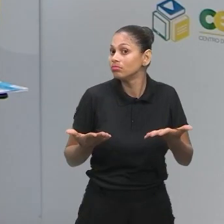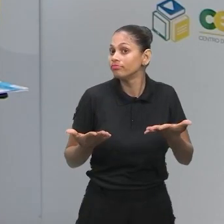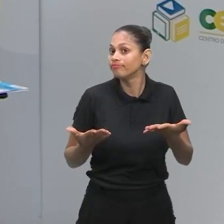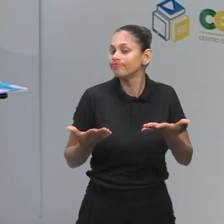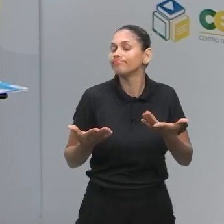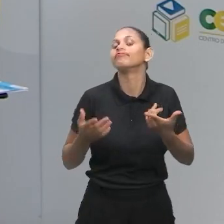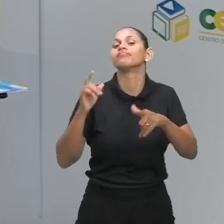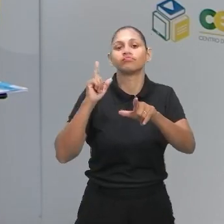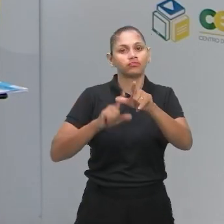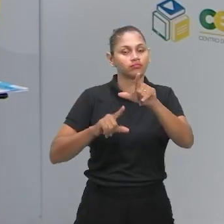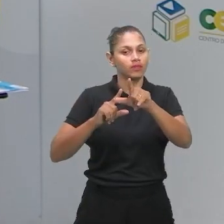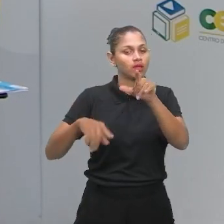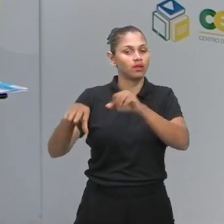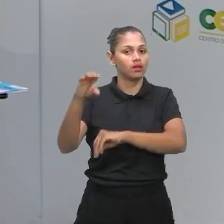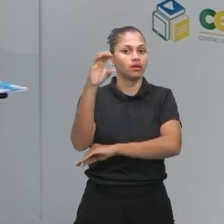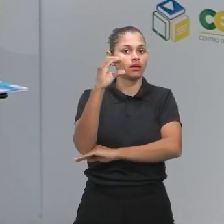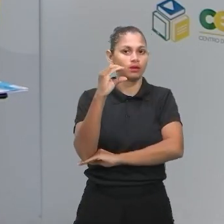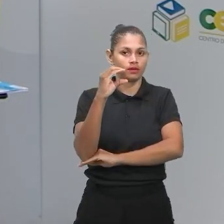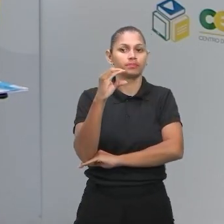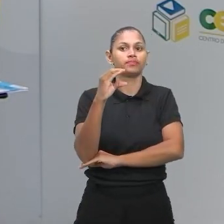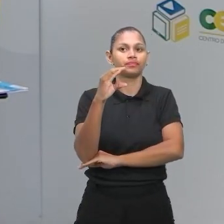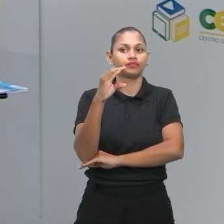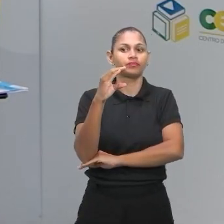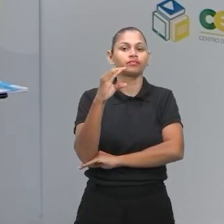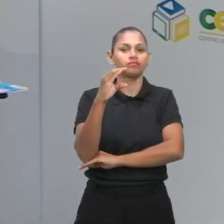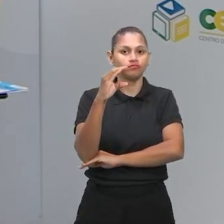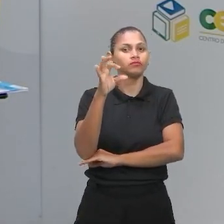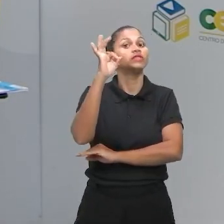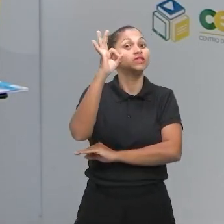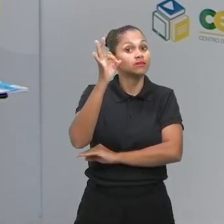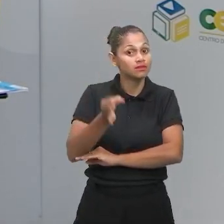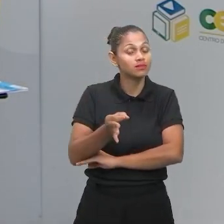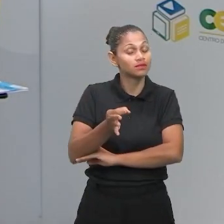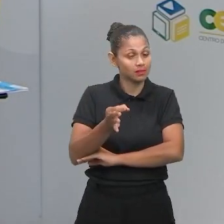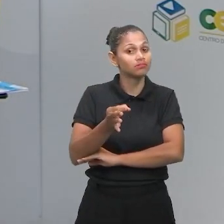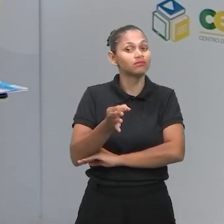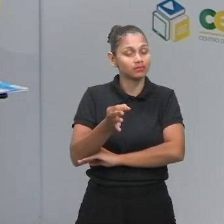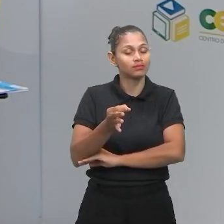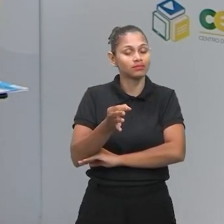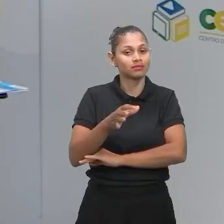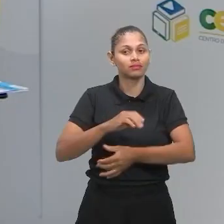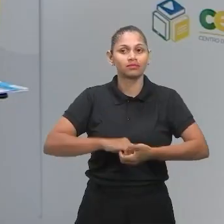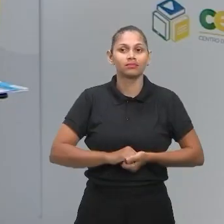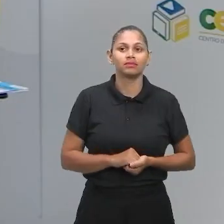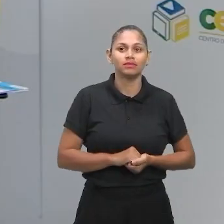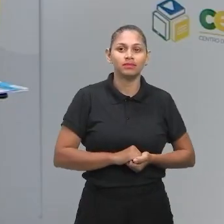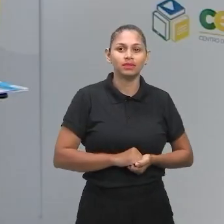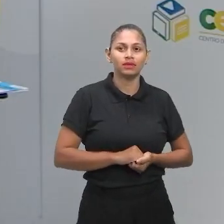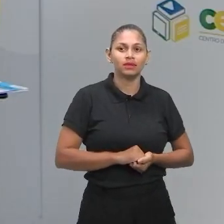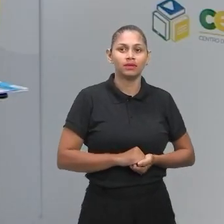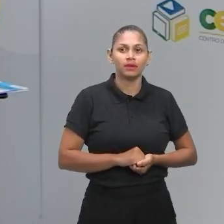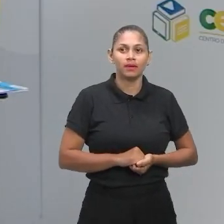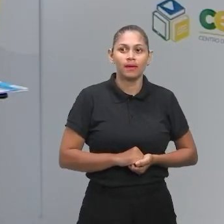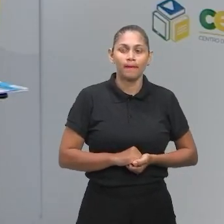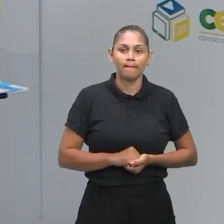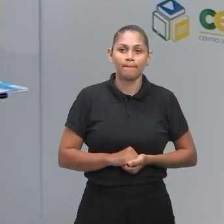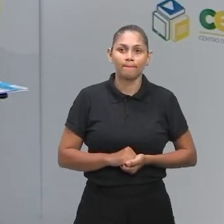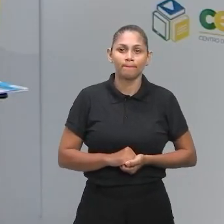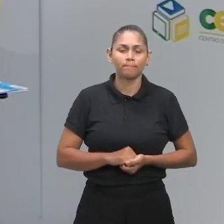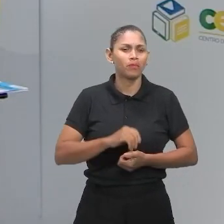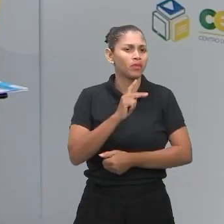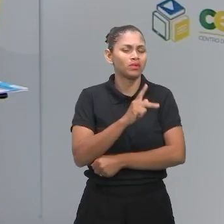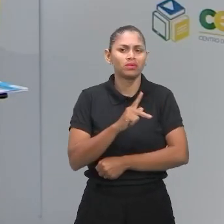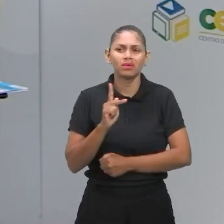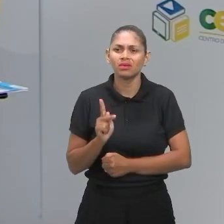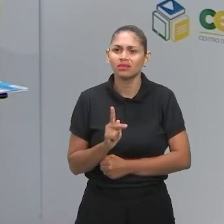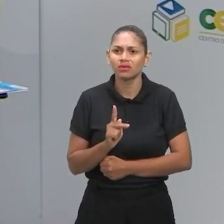C. Letra C de C vai dar certo. De C está tudo bem. Então, assim... Ah, professor, o